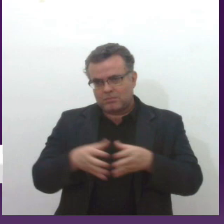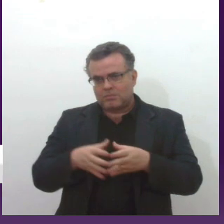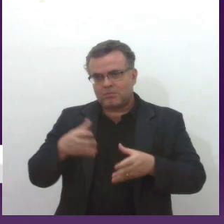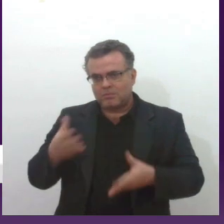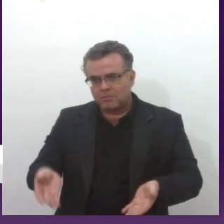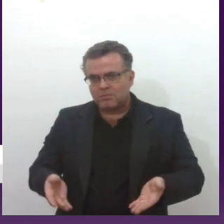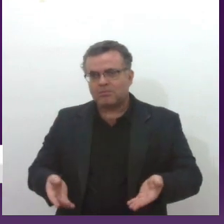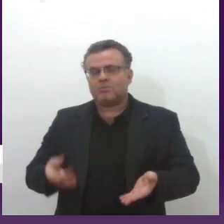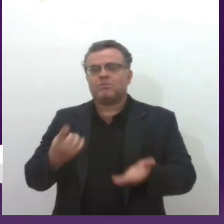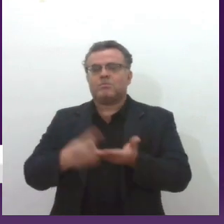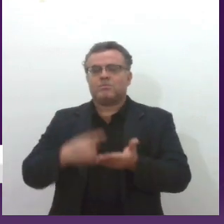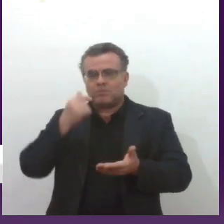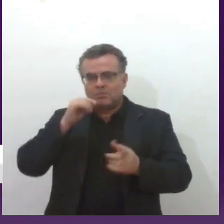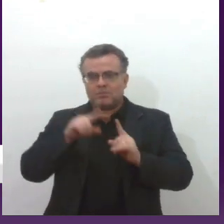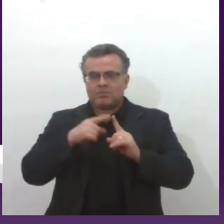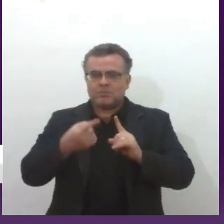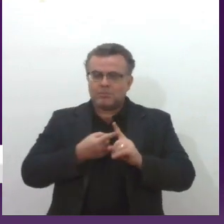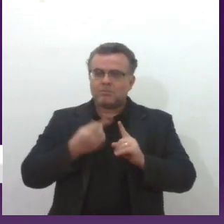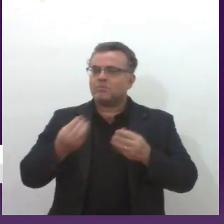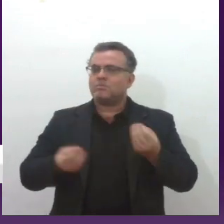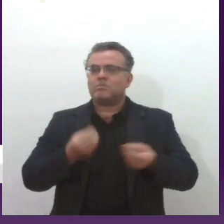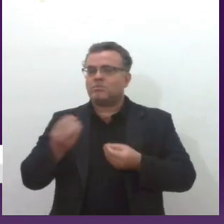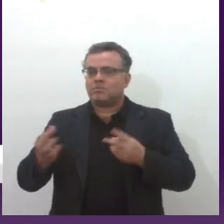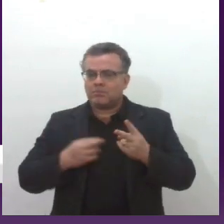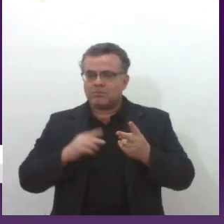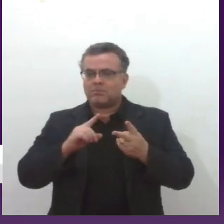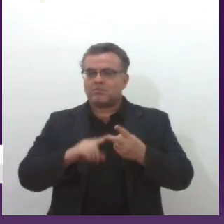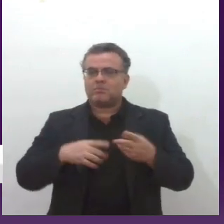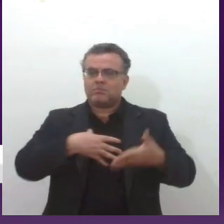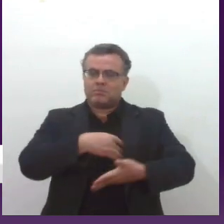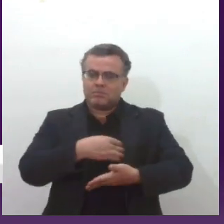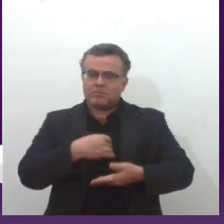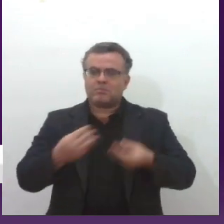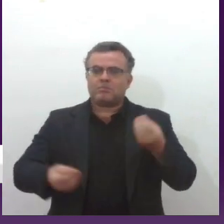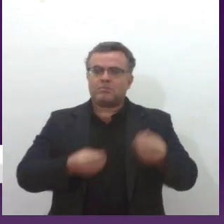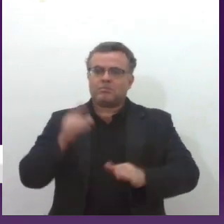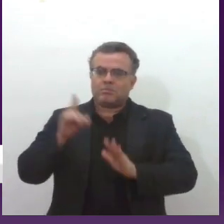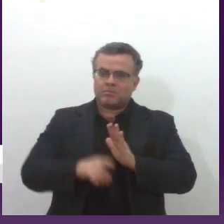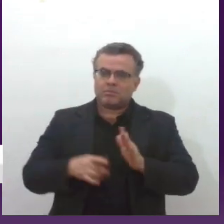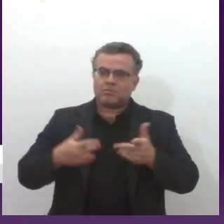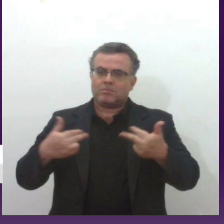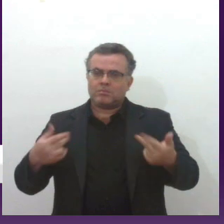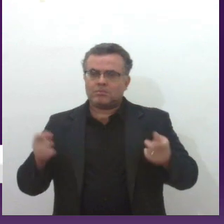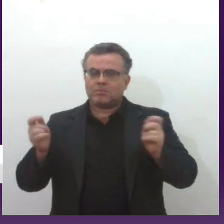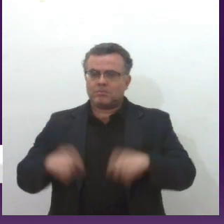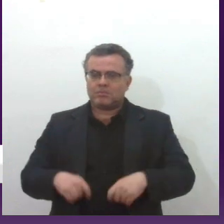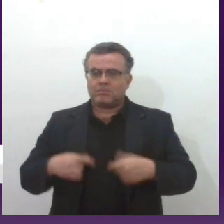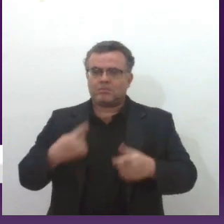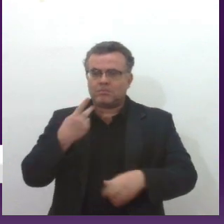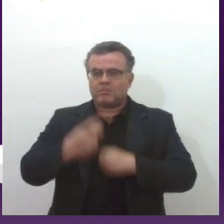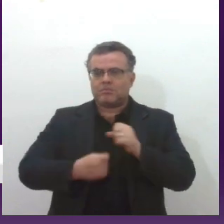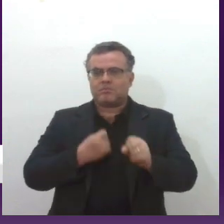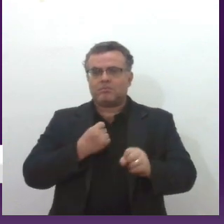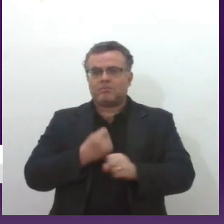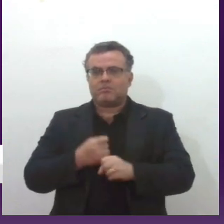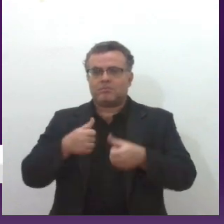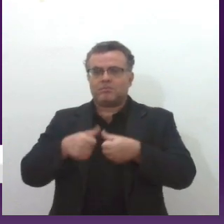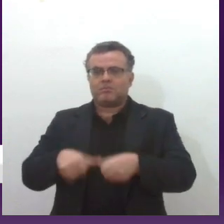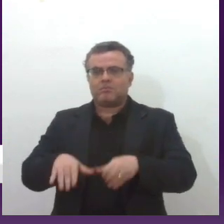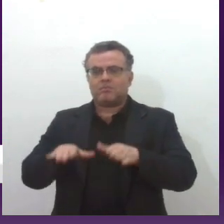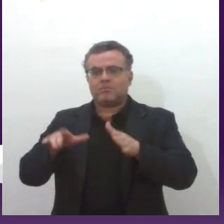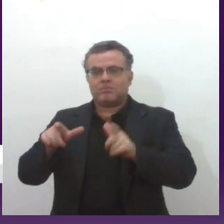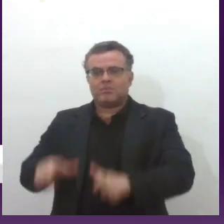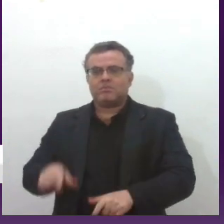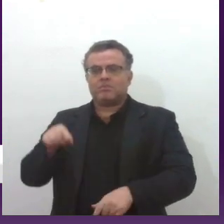quando a mulher está grávida na Polícia Militar, quando ela está amamentando, ela tem um direito, vamos dizer assim, por dois anos dela permanecer num local